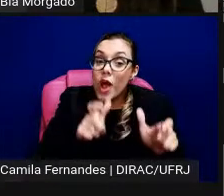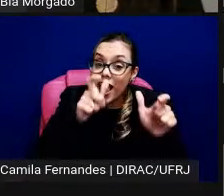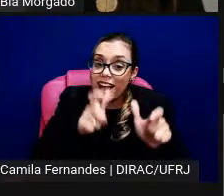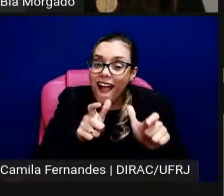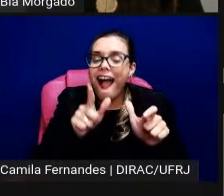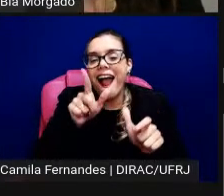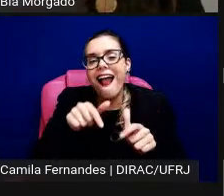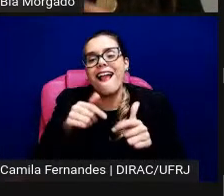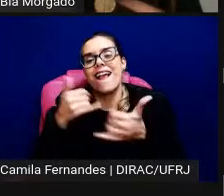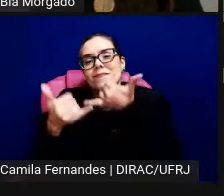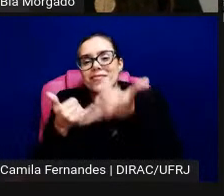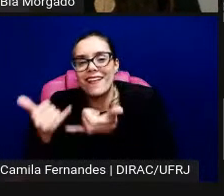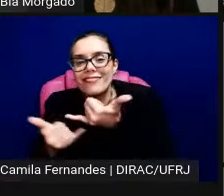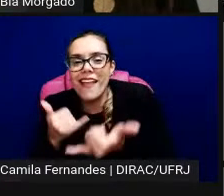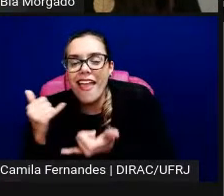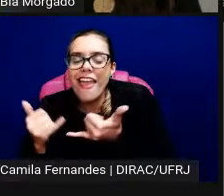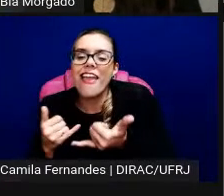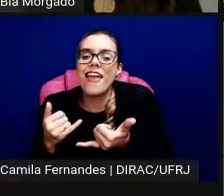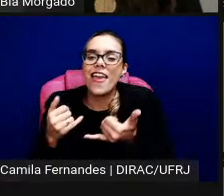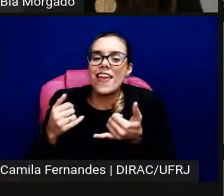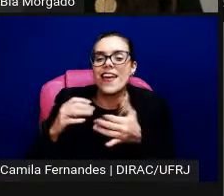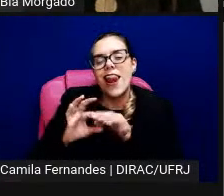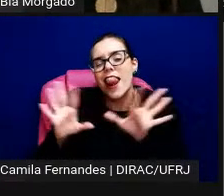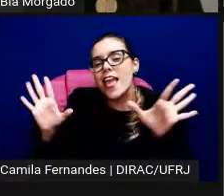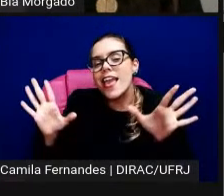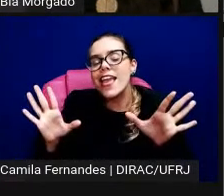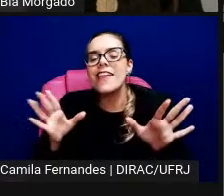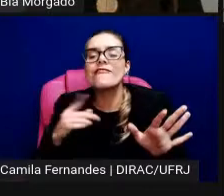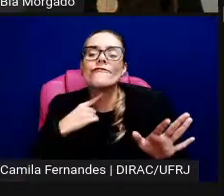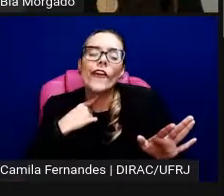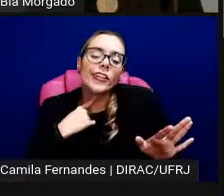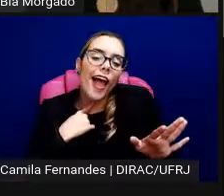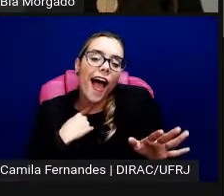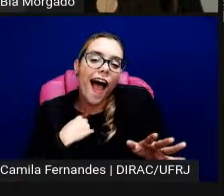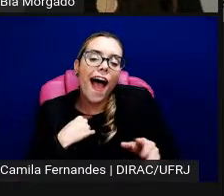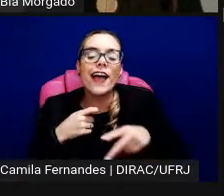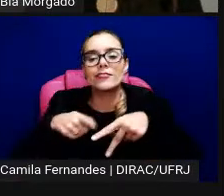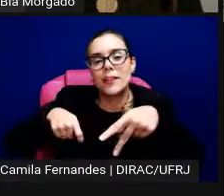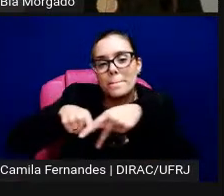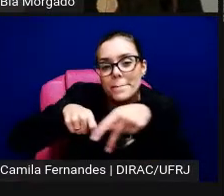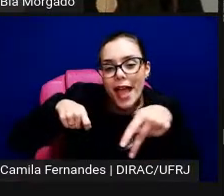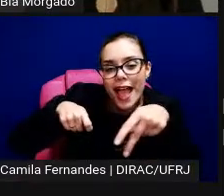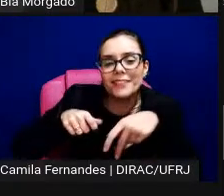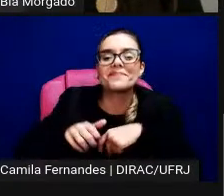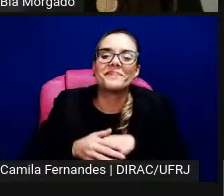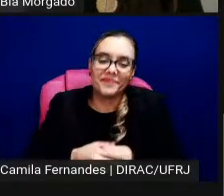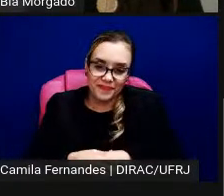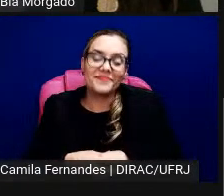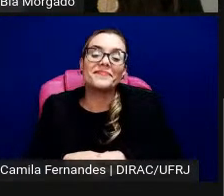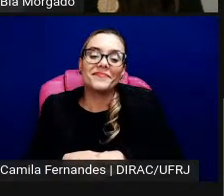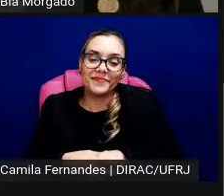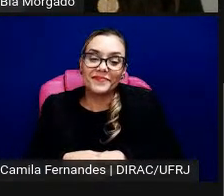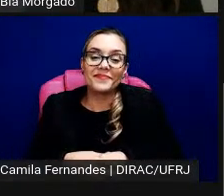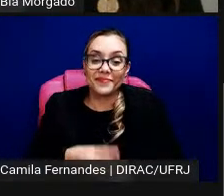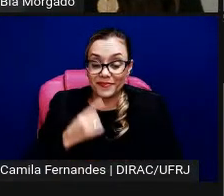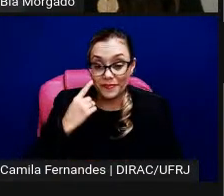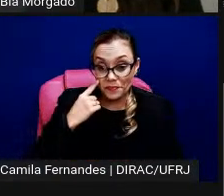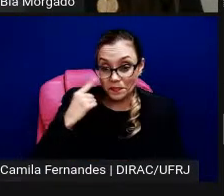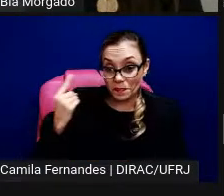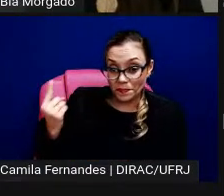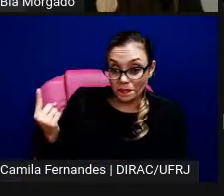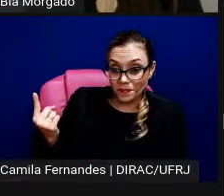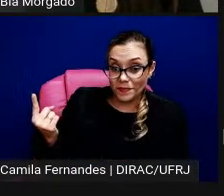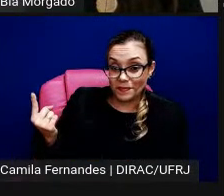frequenta aí eu vi como isso tinha tudo a ver com a proposta que o próprio Helio Oitic isso aqui é uma imagem do Helio Oitic com a mesa de